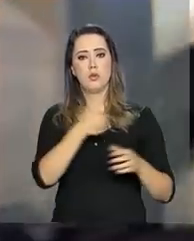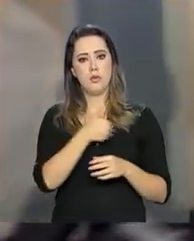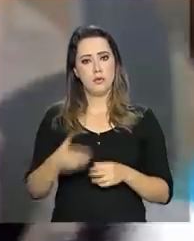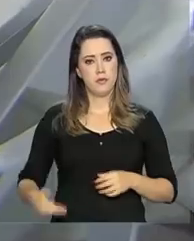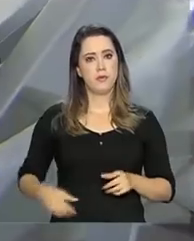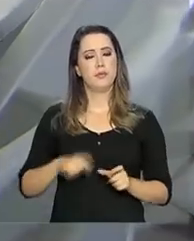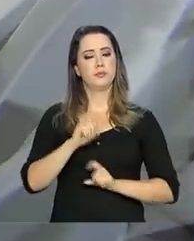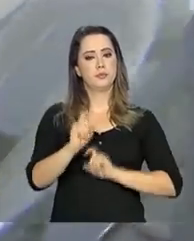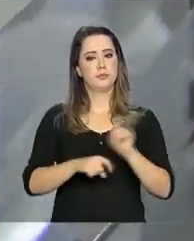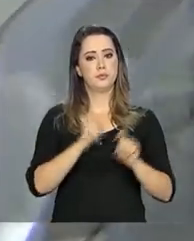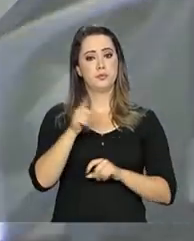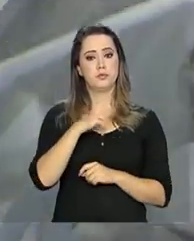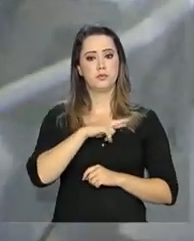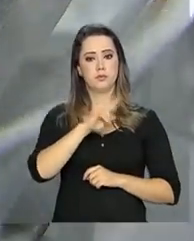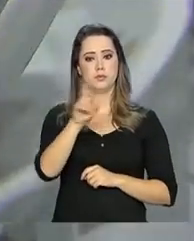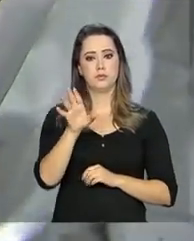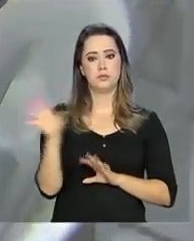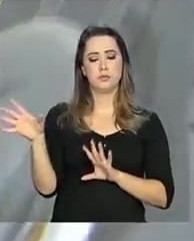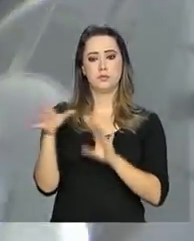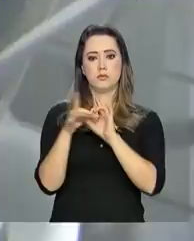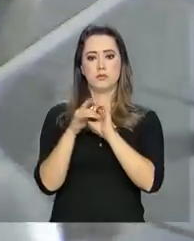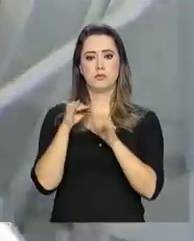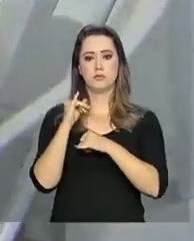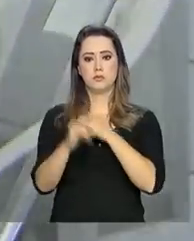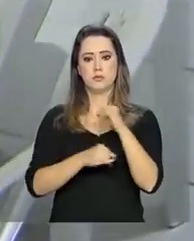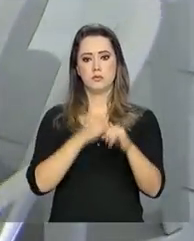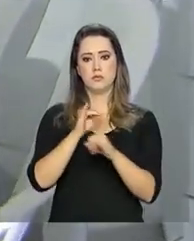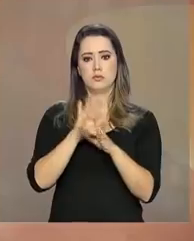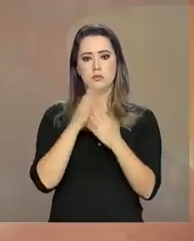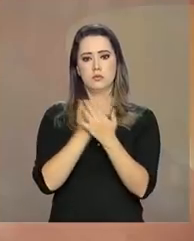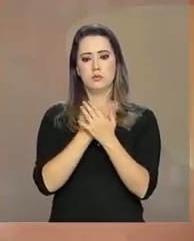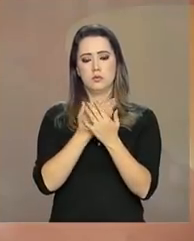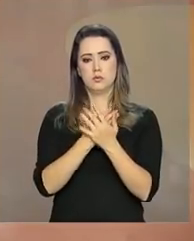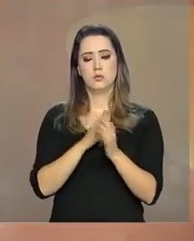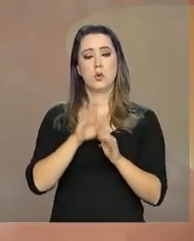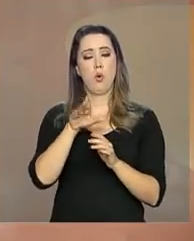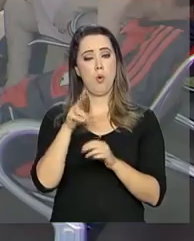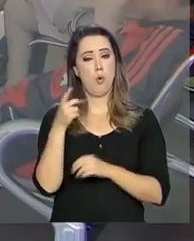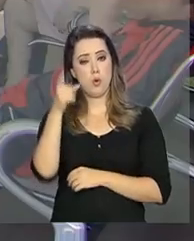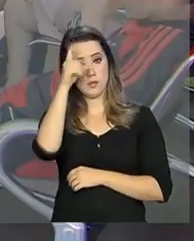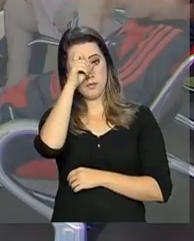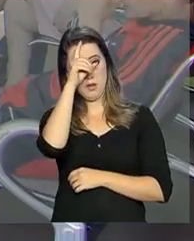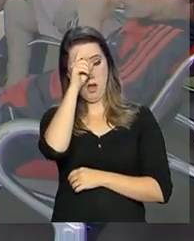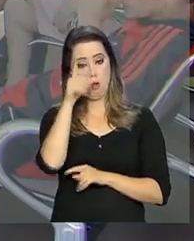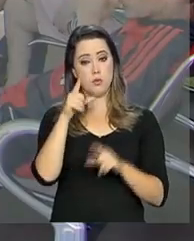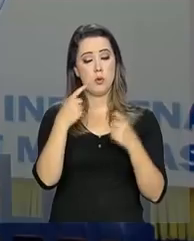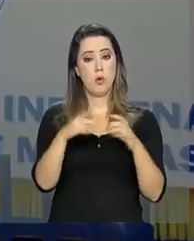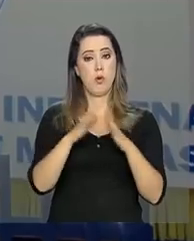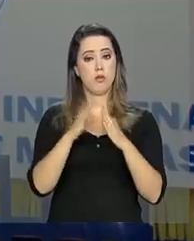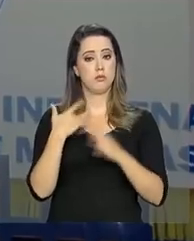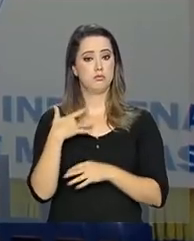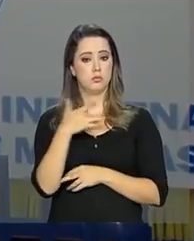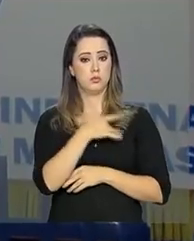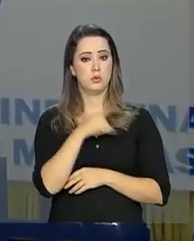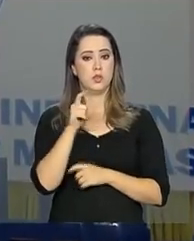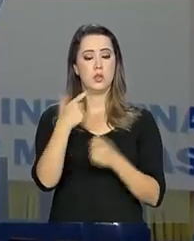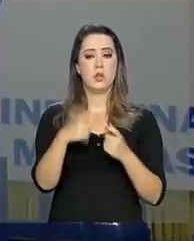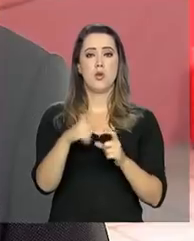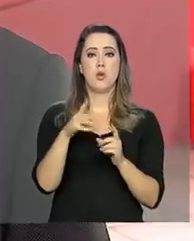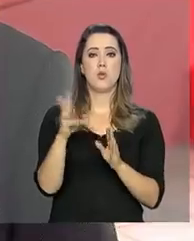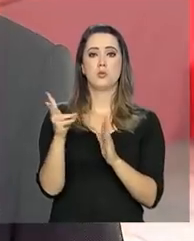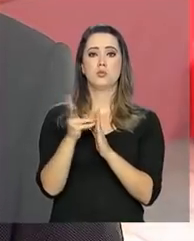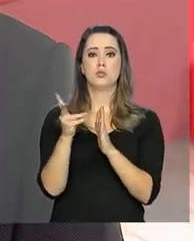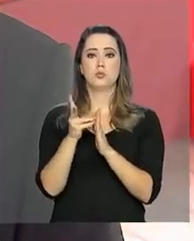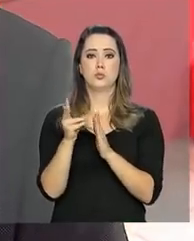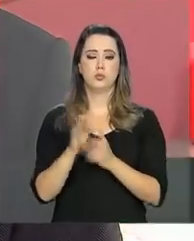eletrônico, responsável por conectar a internet escolas, hospitais, postos de saúde e aldeias indígenas.